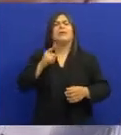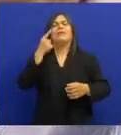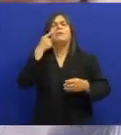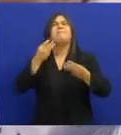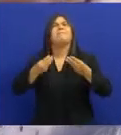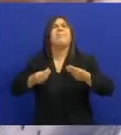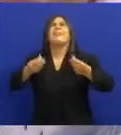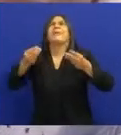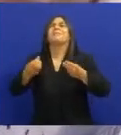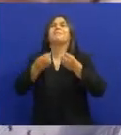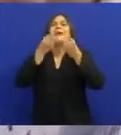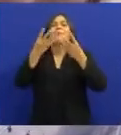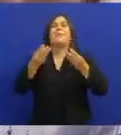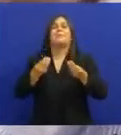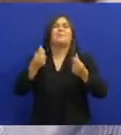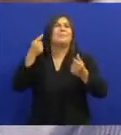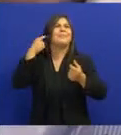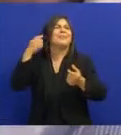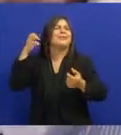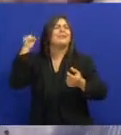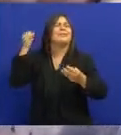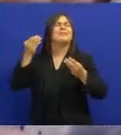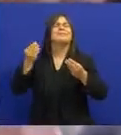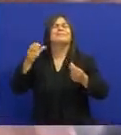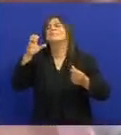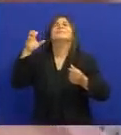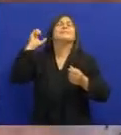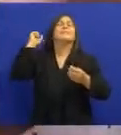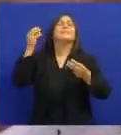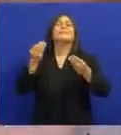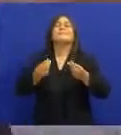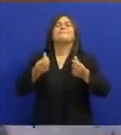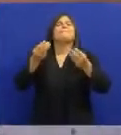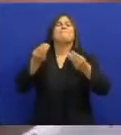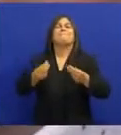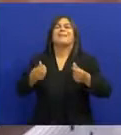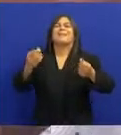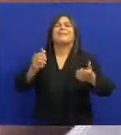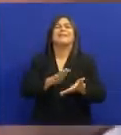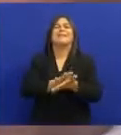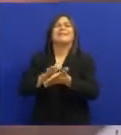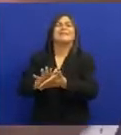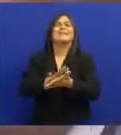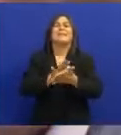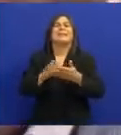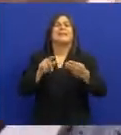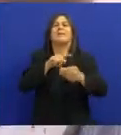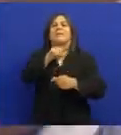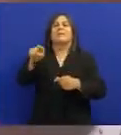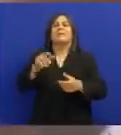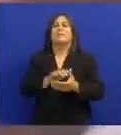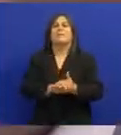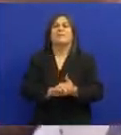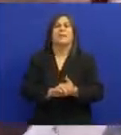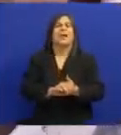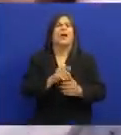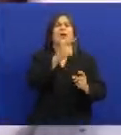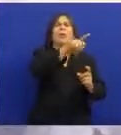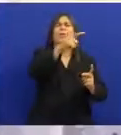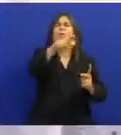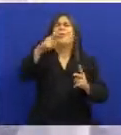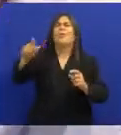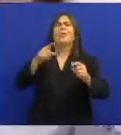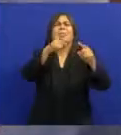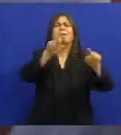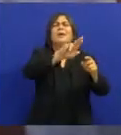gostar ou não Eduque o seu ouvido Pra ouvir o lado B de Jackson Sair desse Sair do Chico Épico